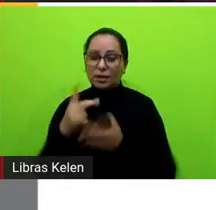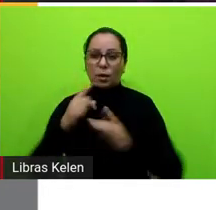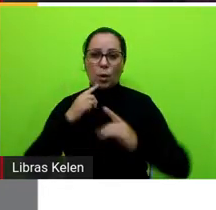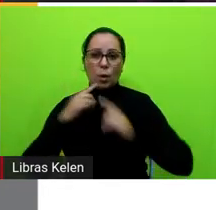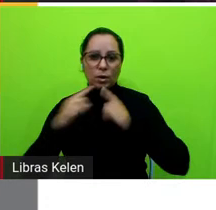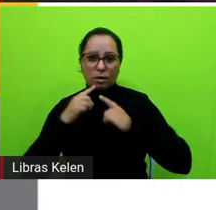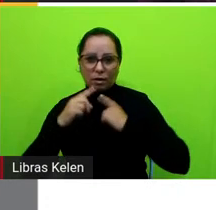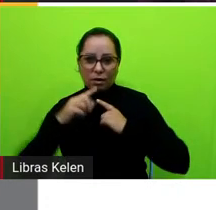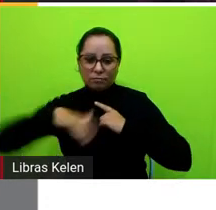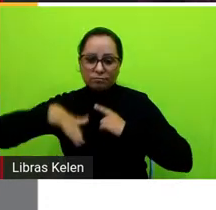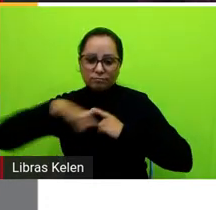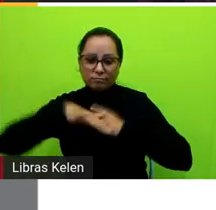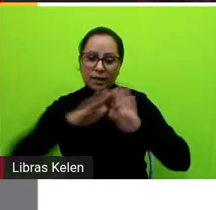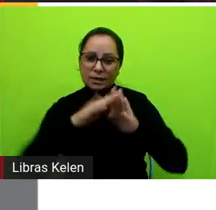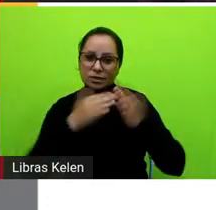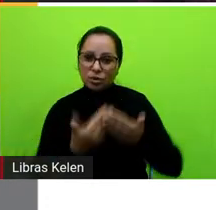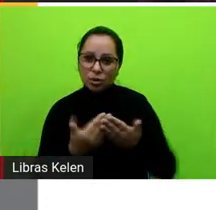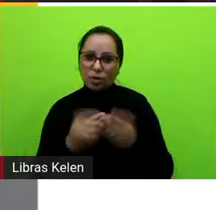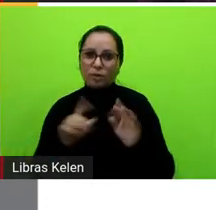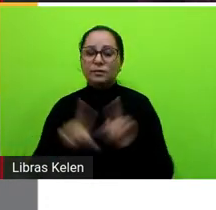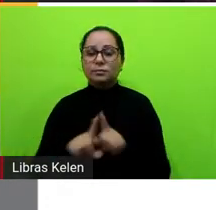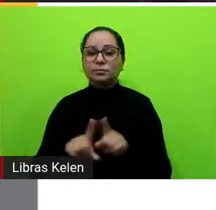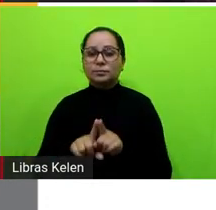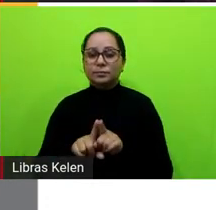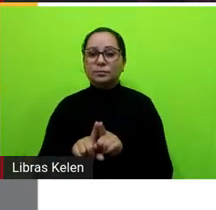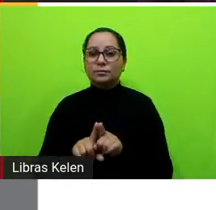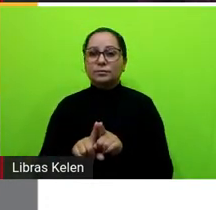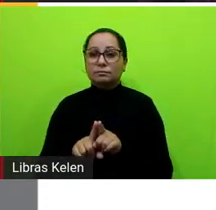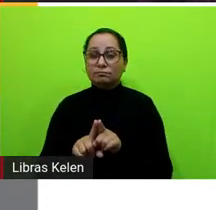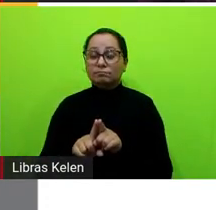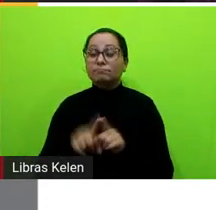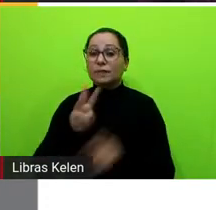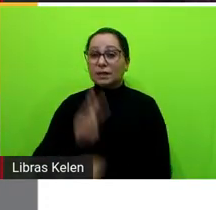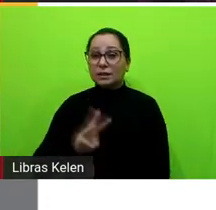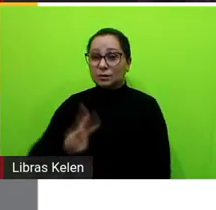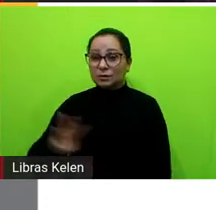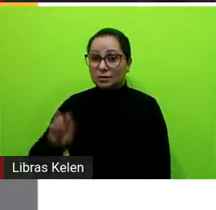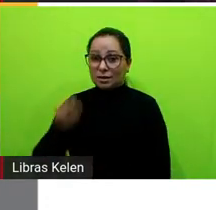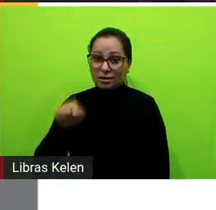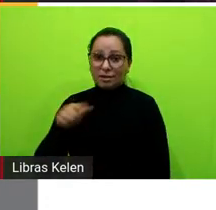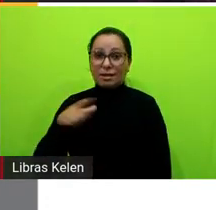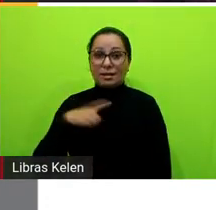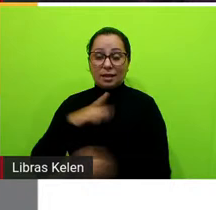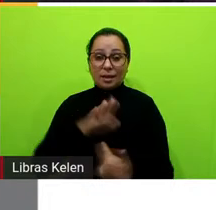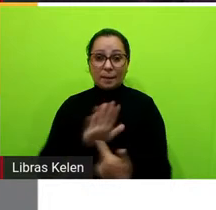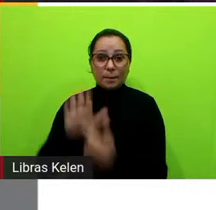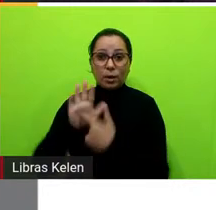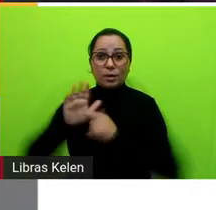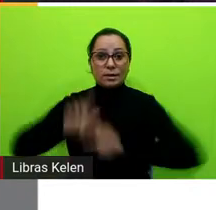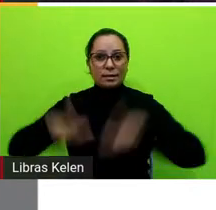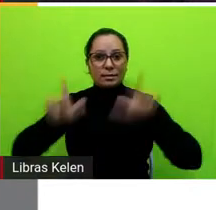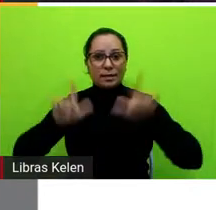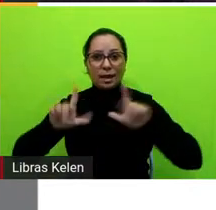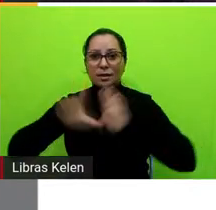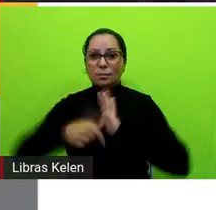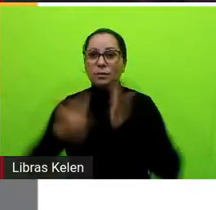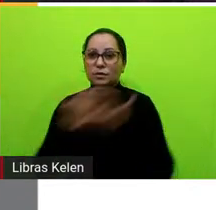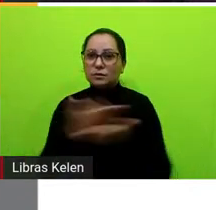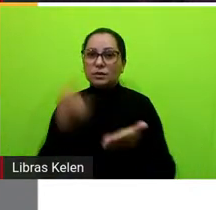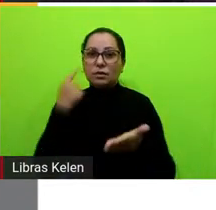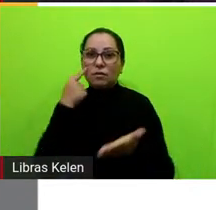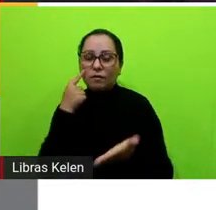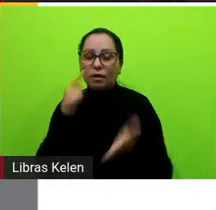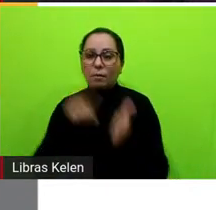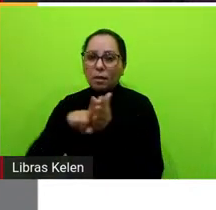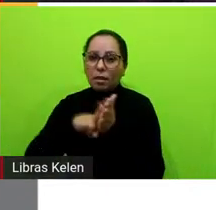na sua escola esse site que tem aqui na tela depois vocês vão poder consultar caso